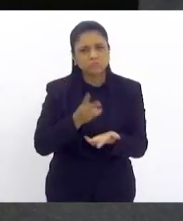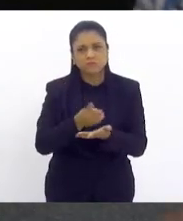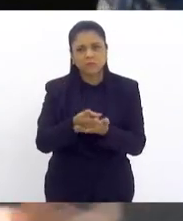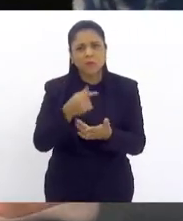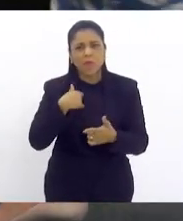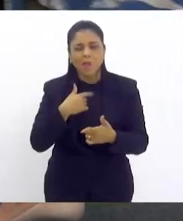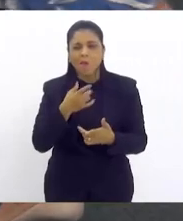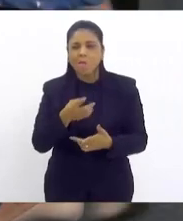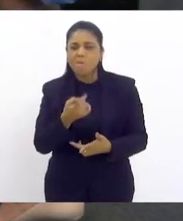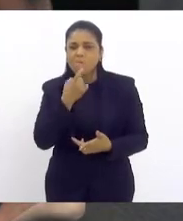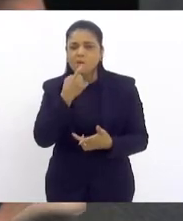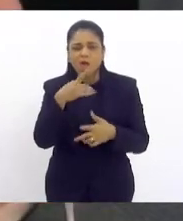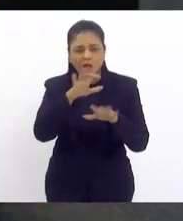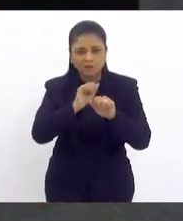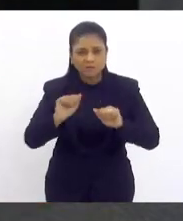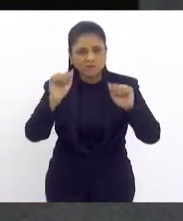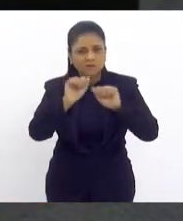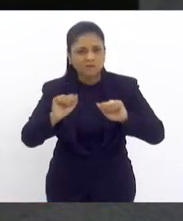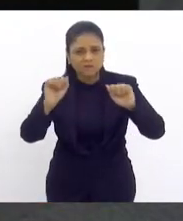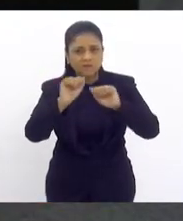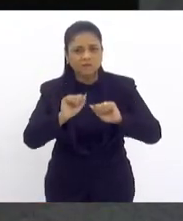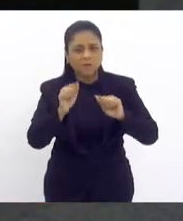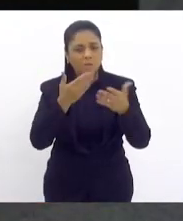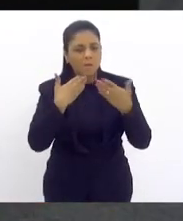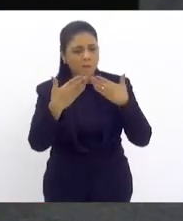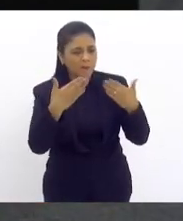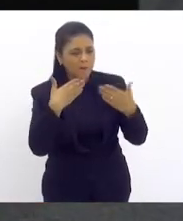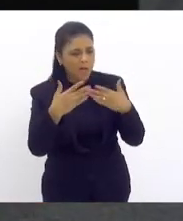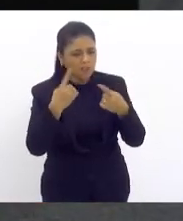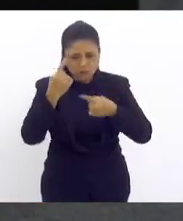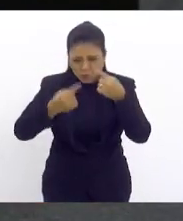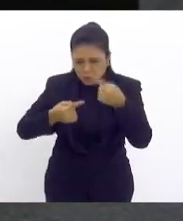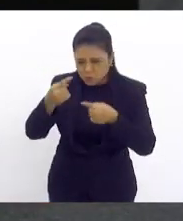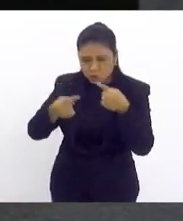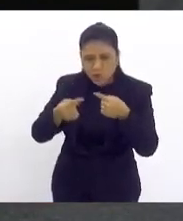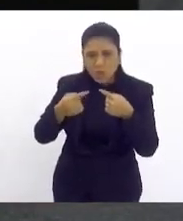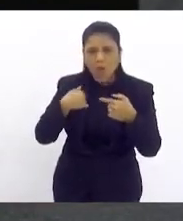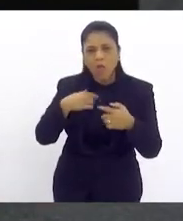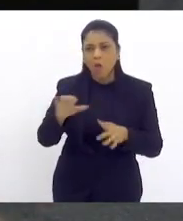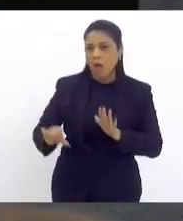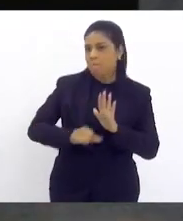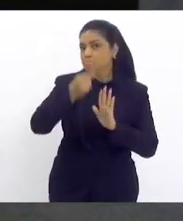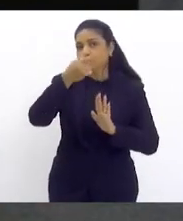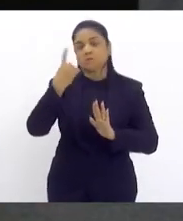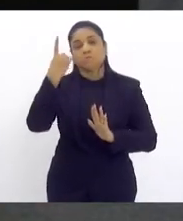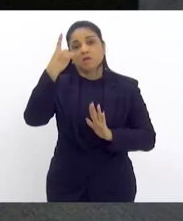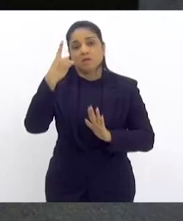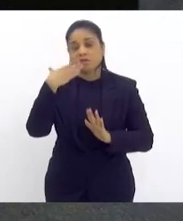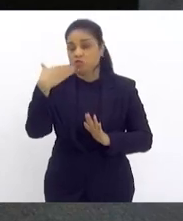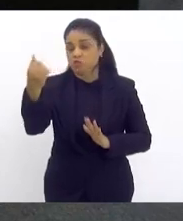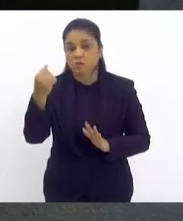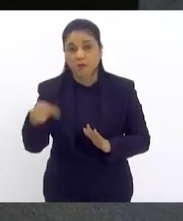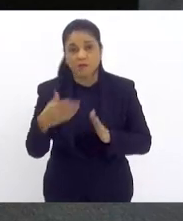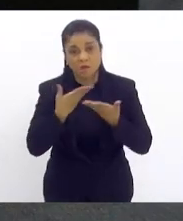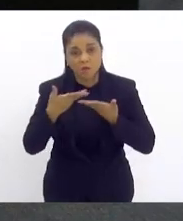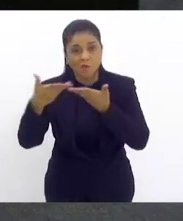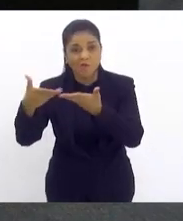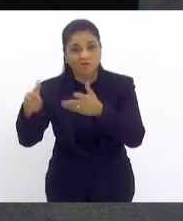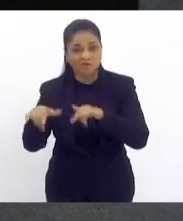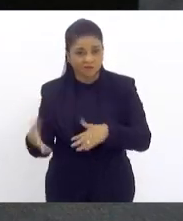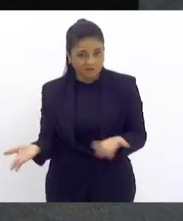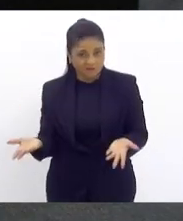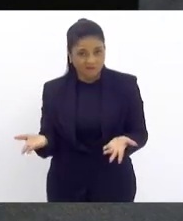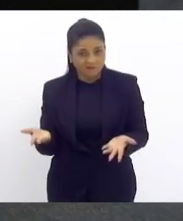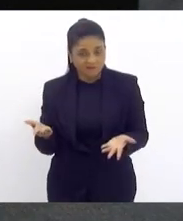próxima dessa associação, se tivesse alguma discussão a respeito, eu teria sido chamada, convidada, que eles sempre me